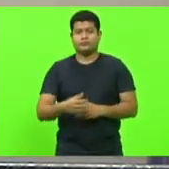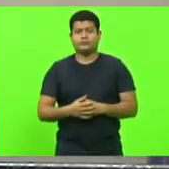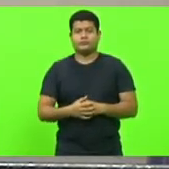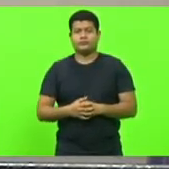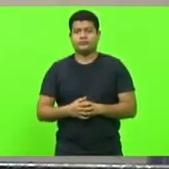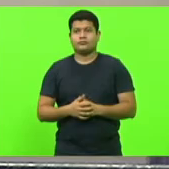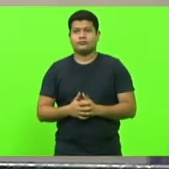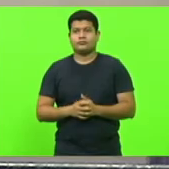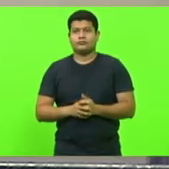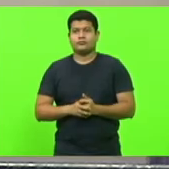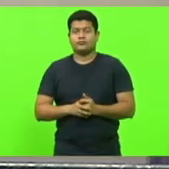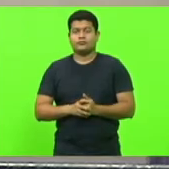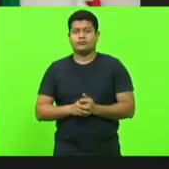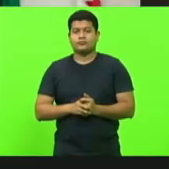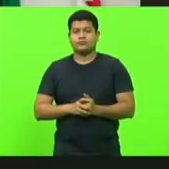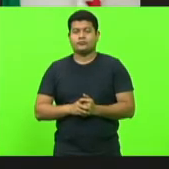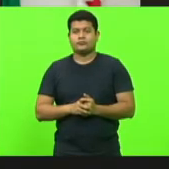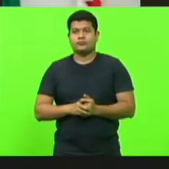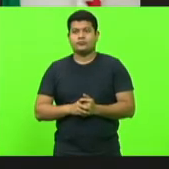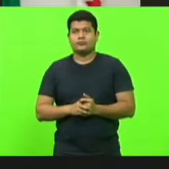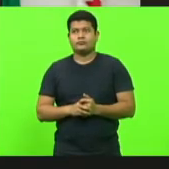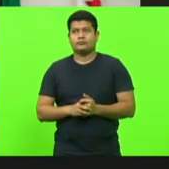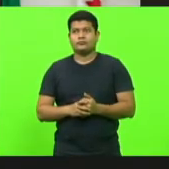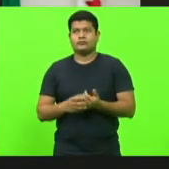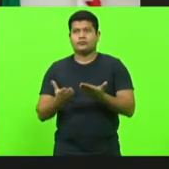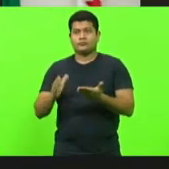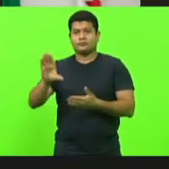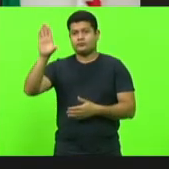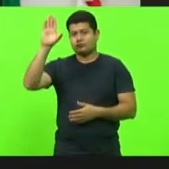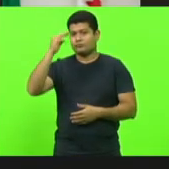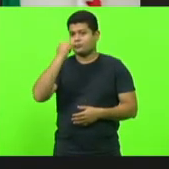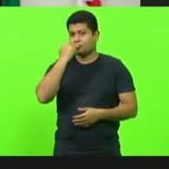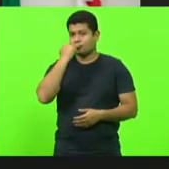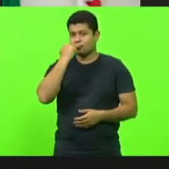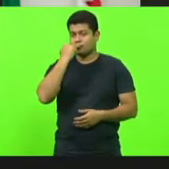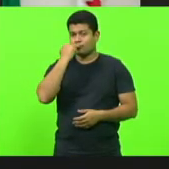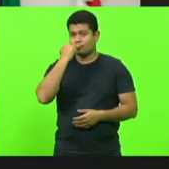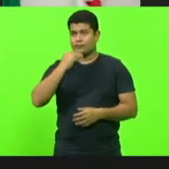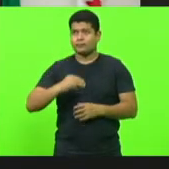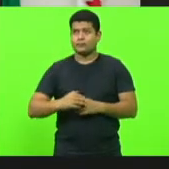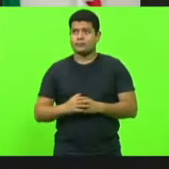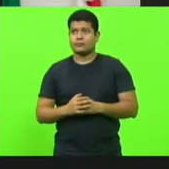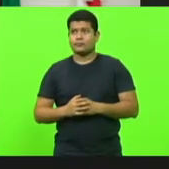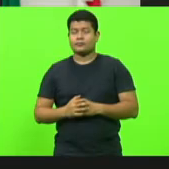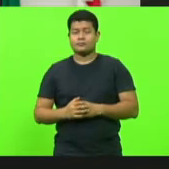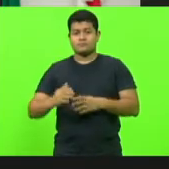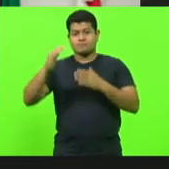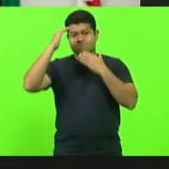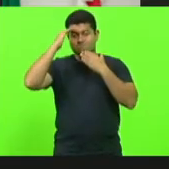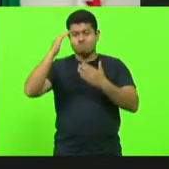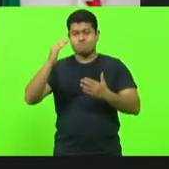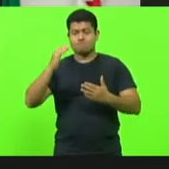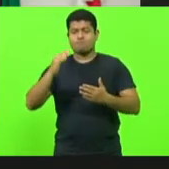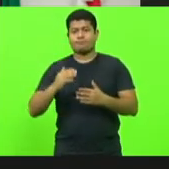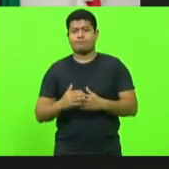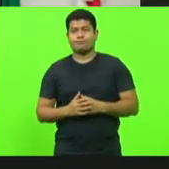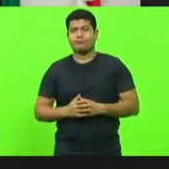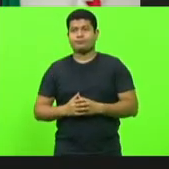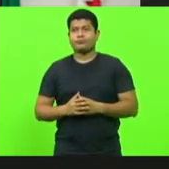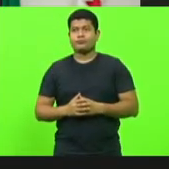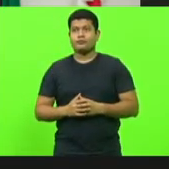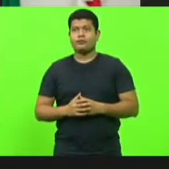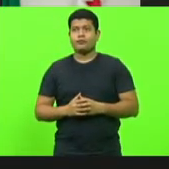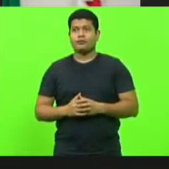Deputado Ricardo. Deputado Sopelsa. Muito obrigado. Eu